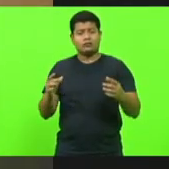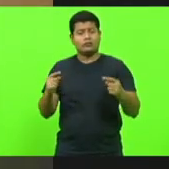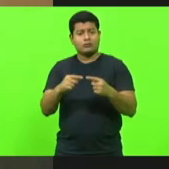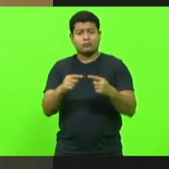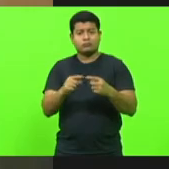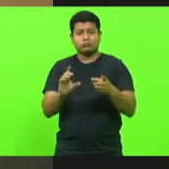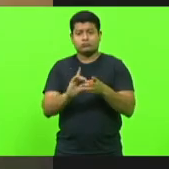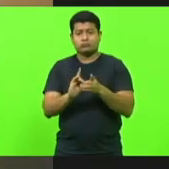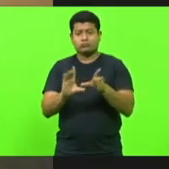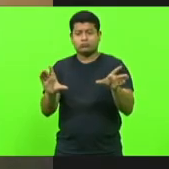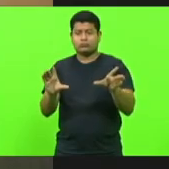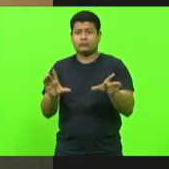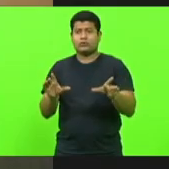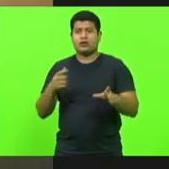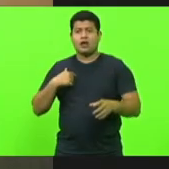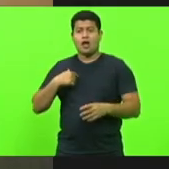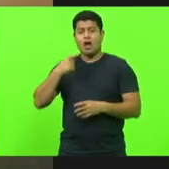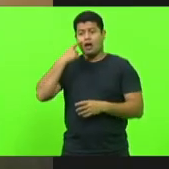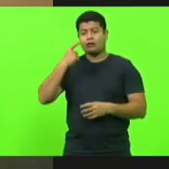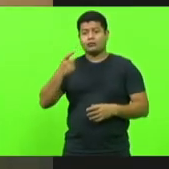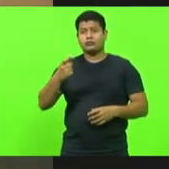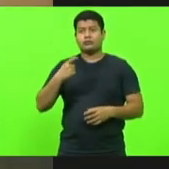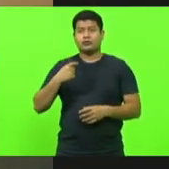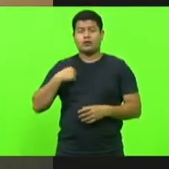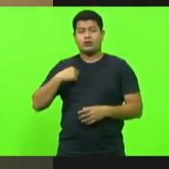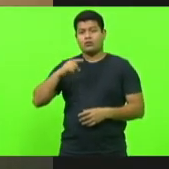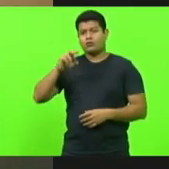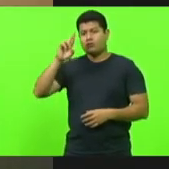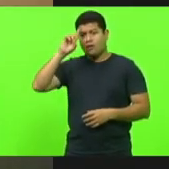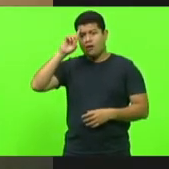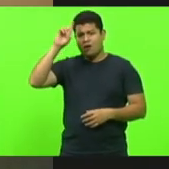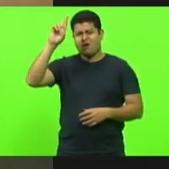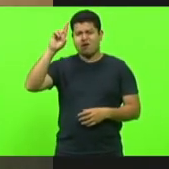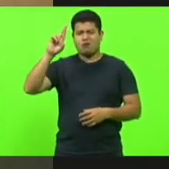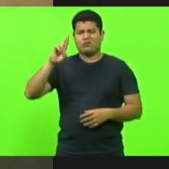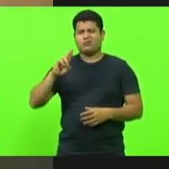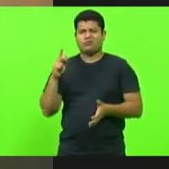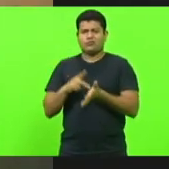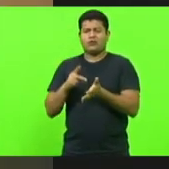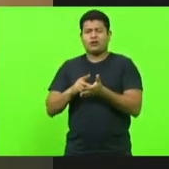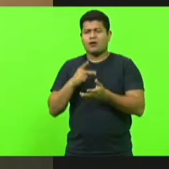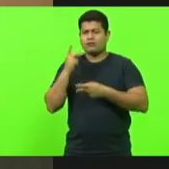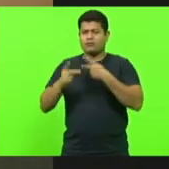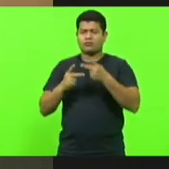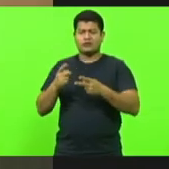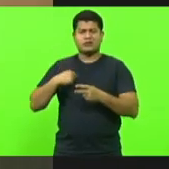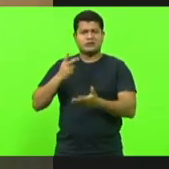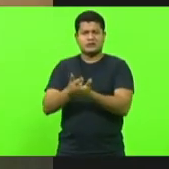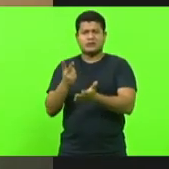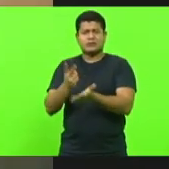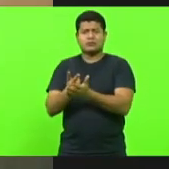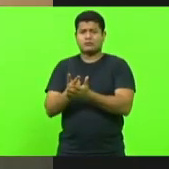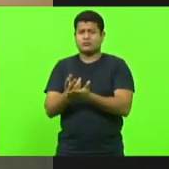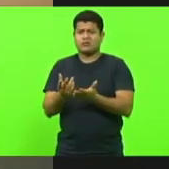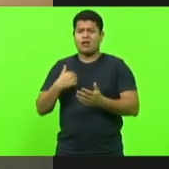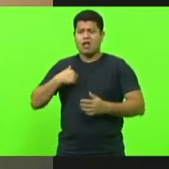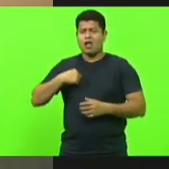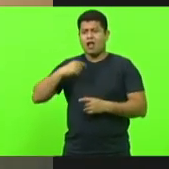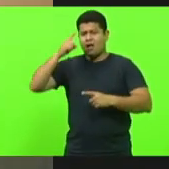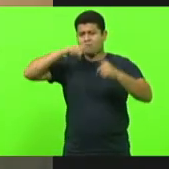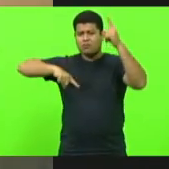tenho interesse de ser o dono da verdade muito pelo contrário estou aprendendo com todos os senhores que aí estão